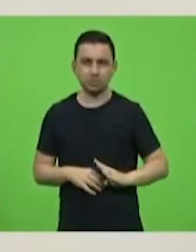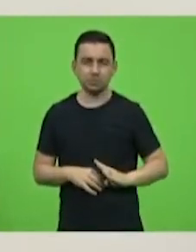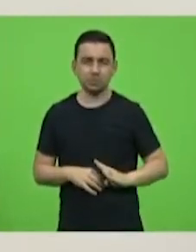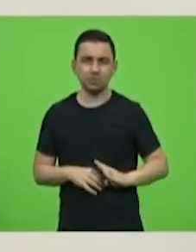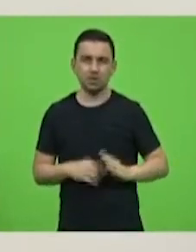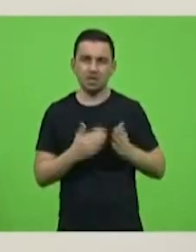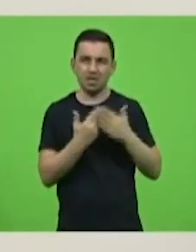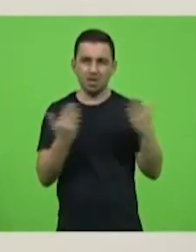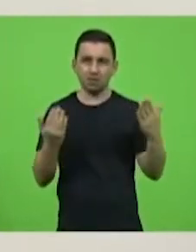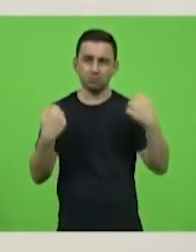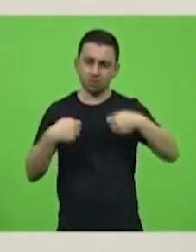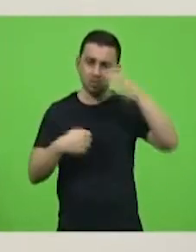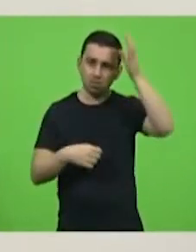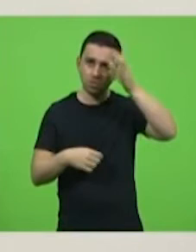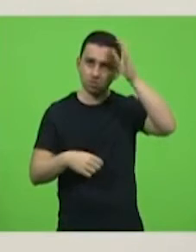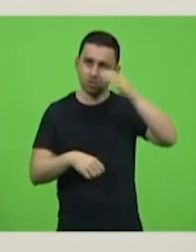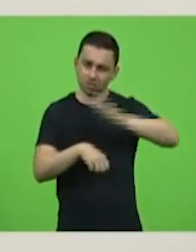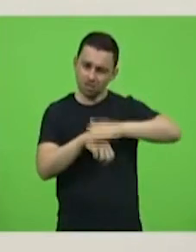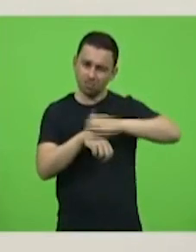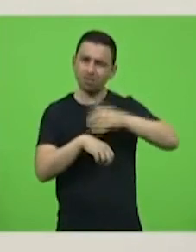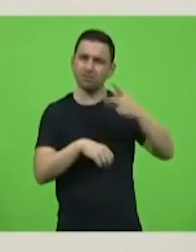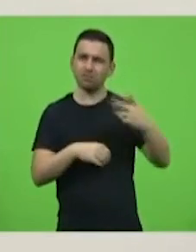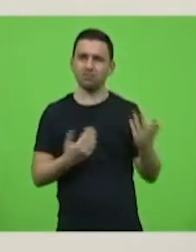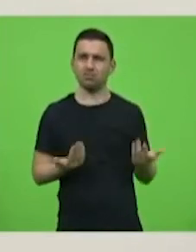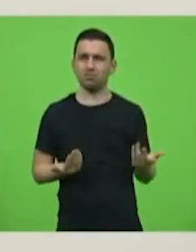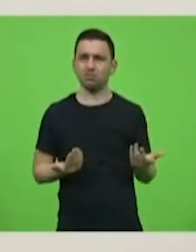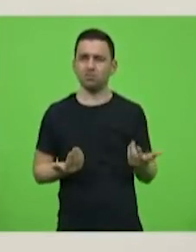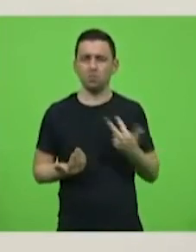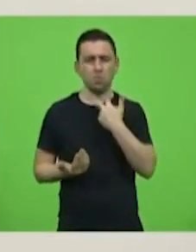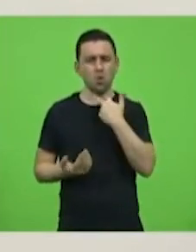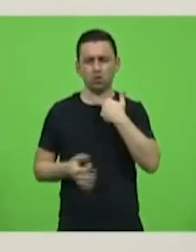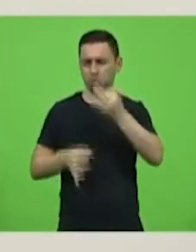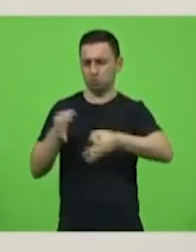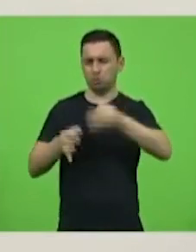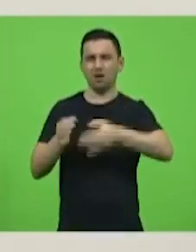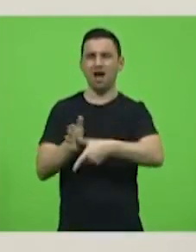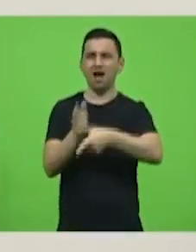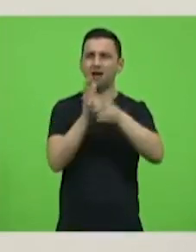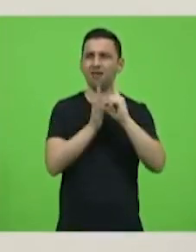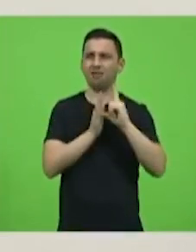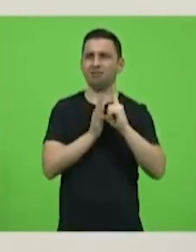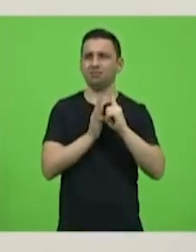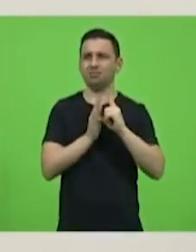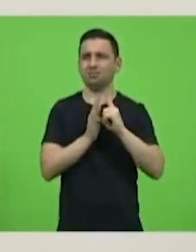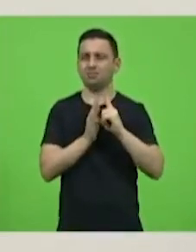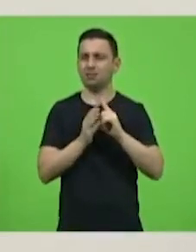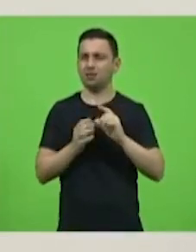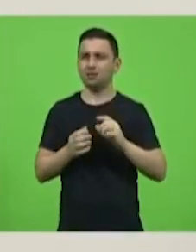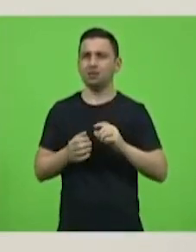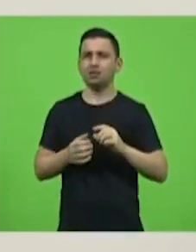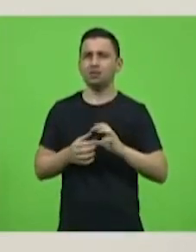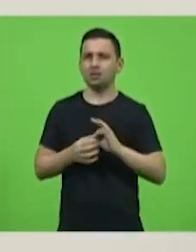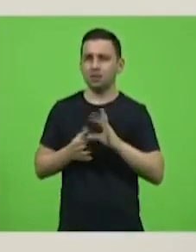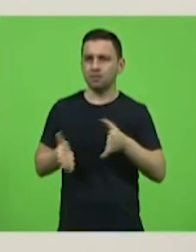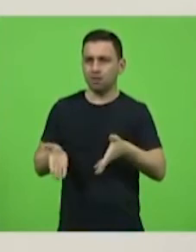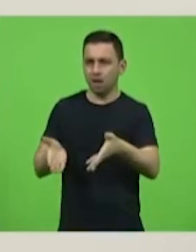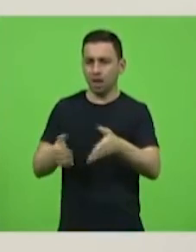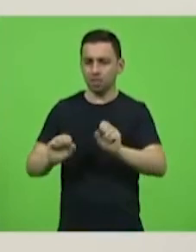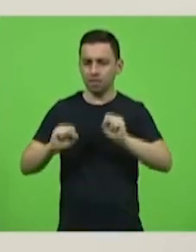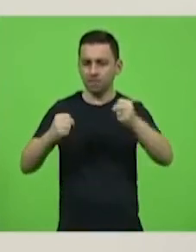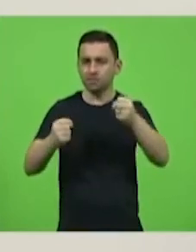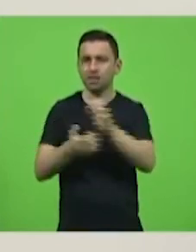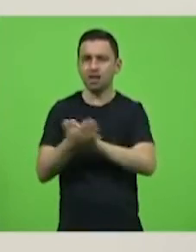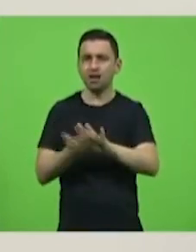tomassem consciência dos seus atos e não condenassem previamente pessoas sem dar a elas o direito da ampla defesa.